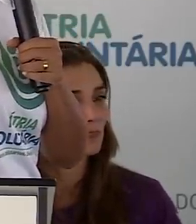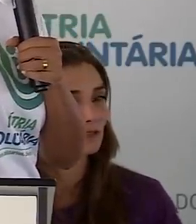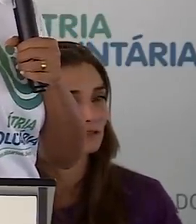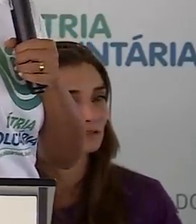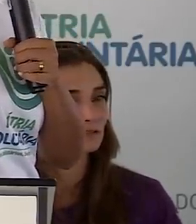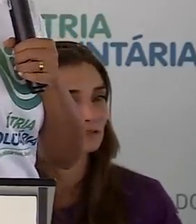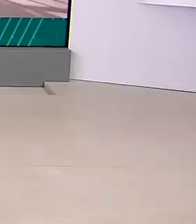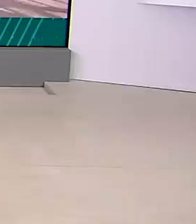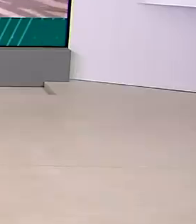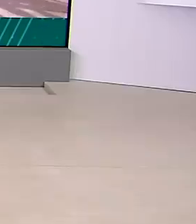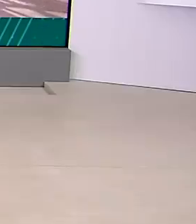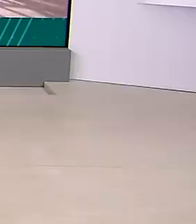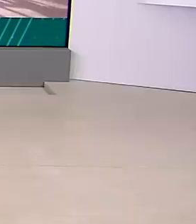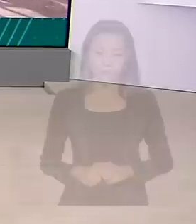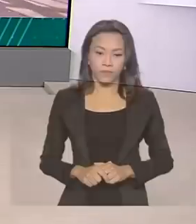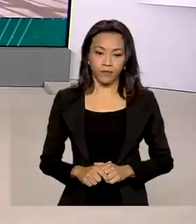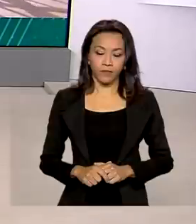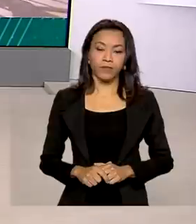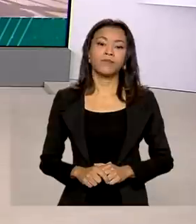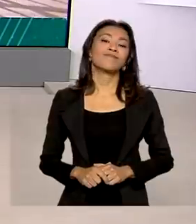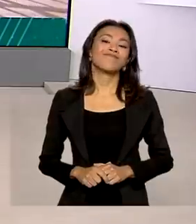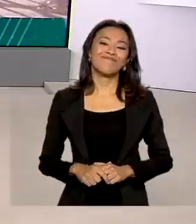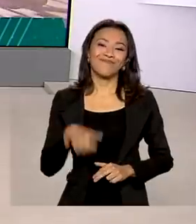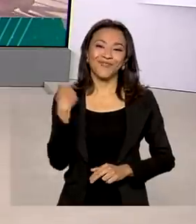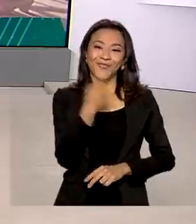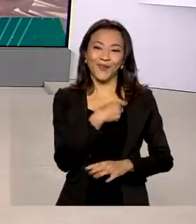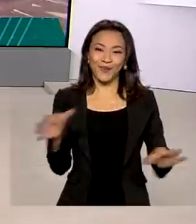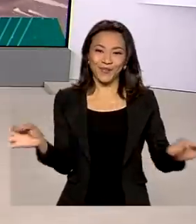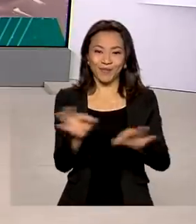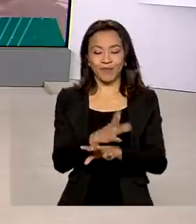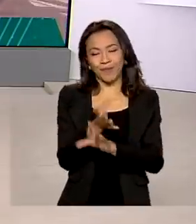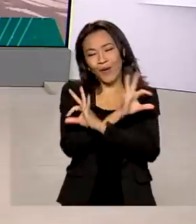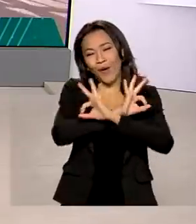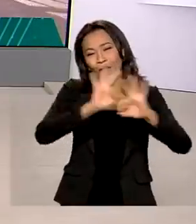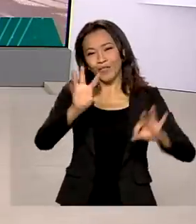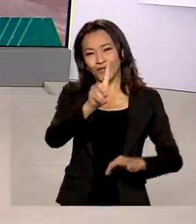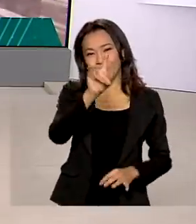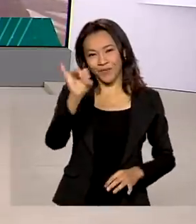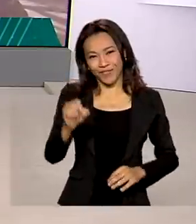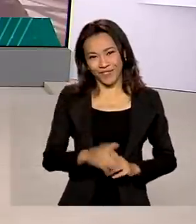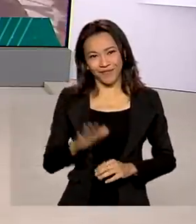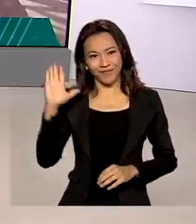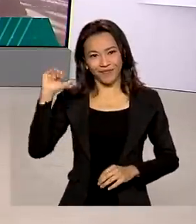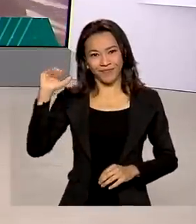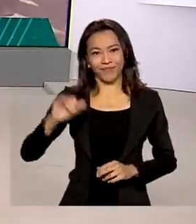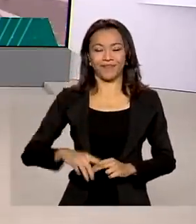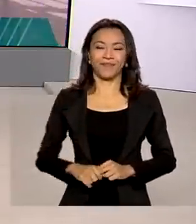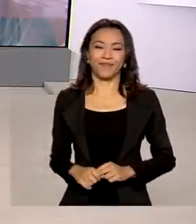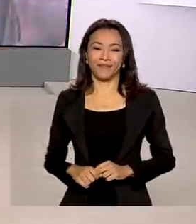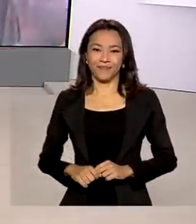ao mesmo tempo. A gente fica por aqui. Para você, um ótimo dia. Tchau, tchau.